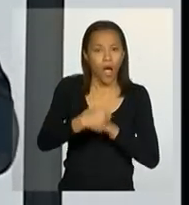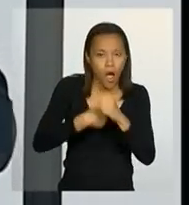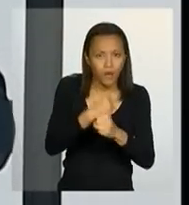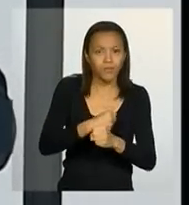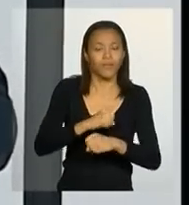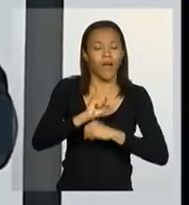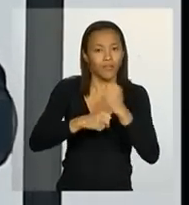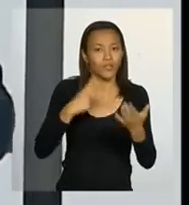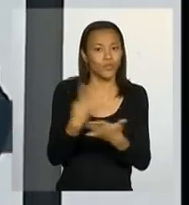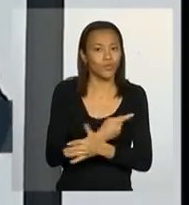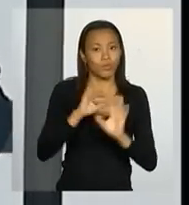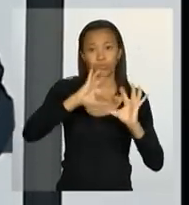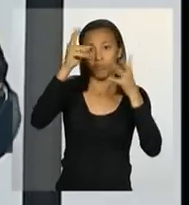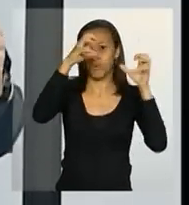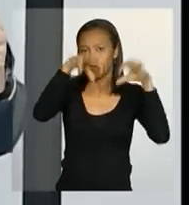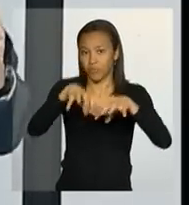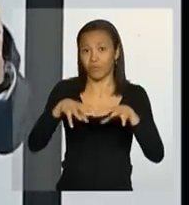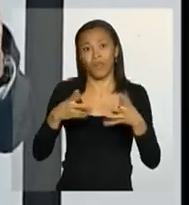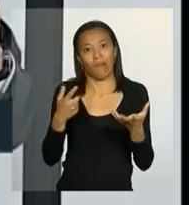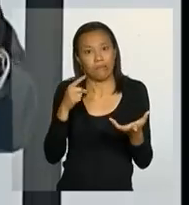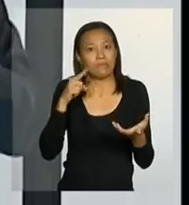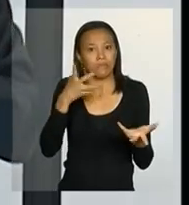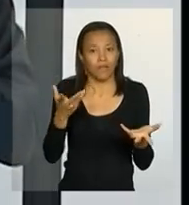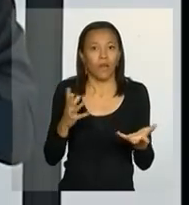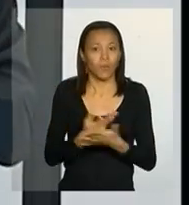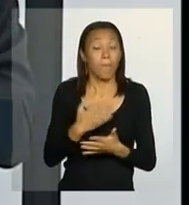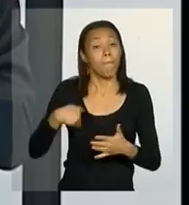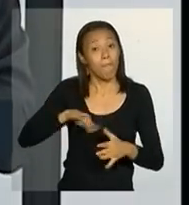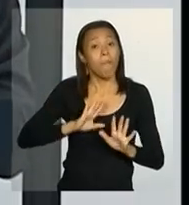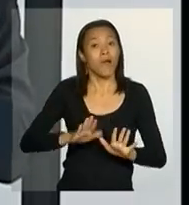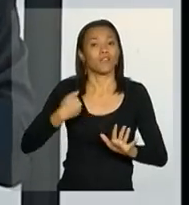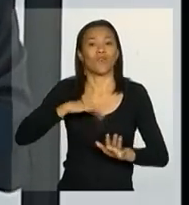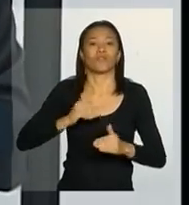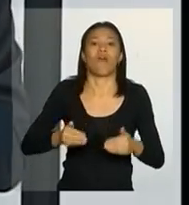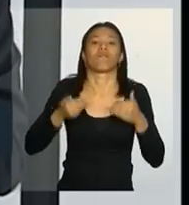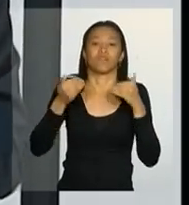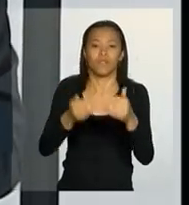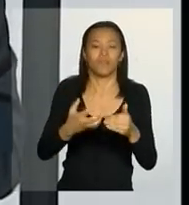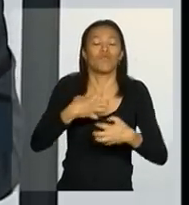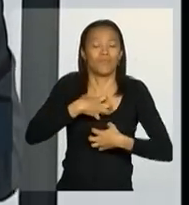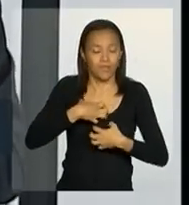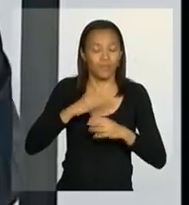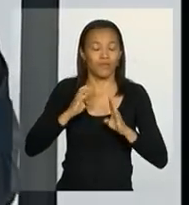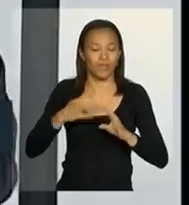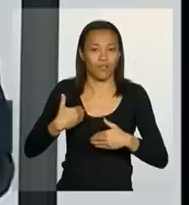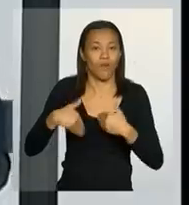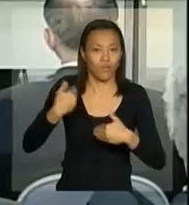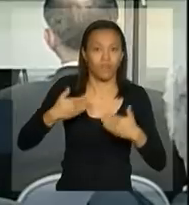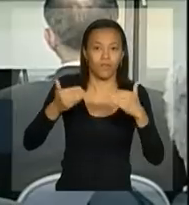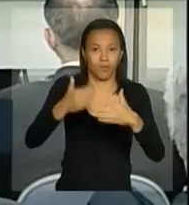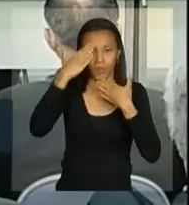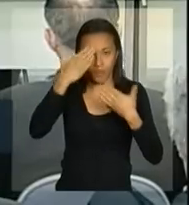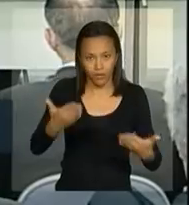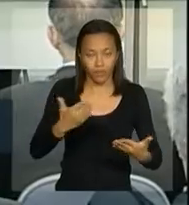essas questões, os desafios aparecem. Mas avançamos bastante. Eu sinto que nós avançamos. Muito obrigado.